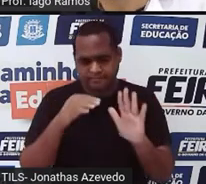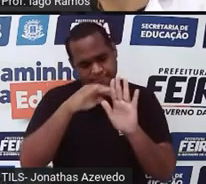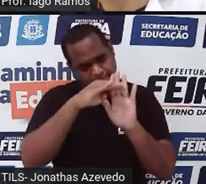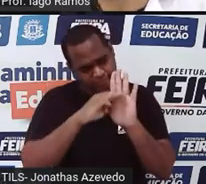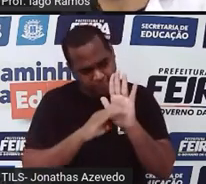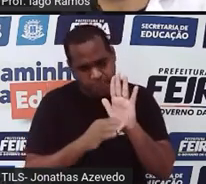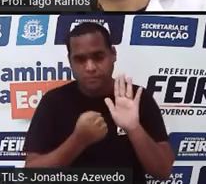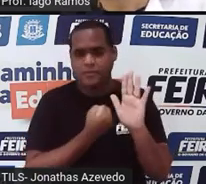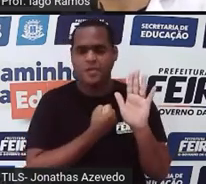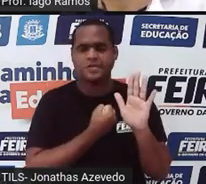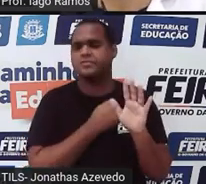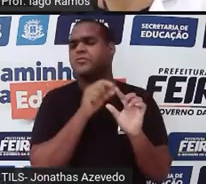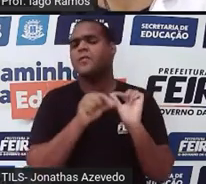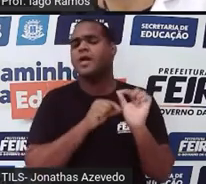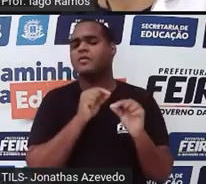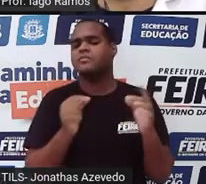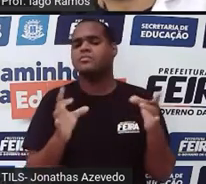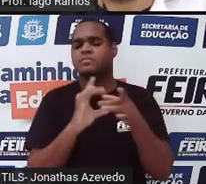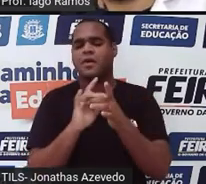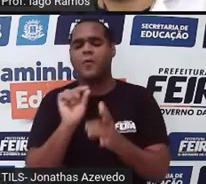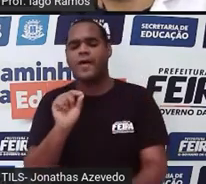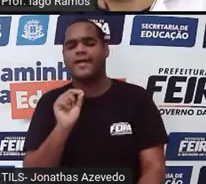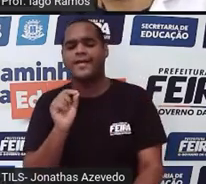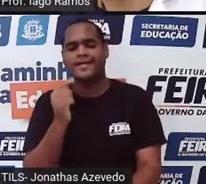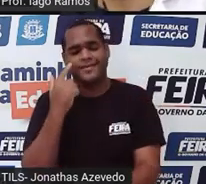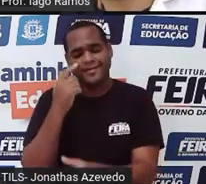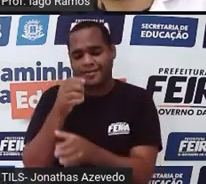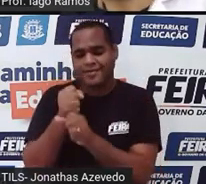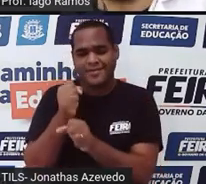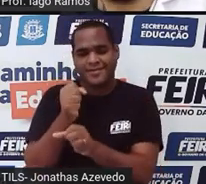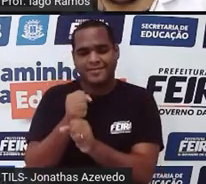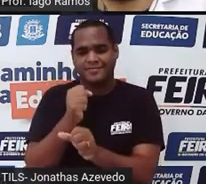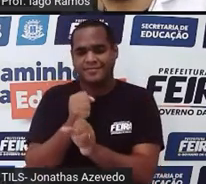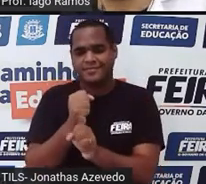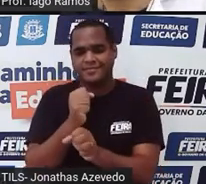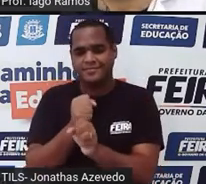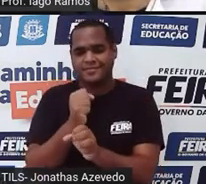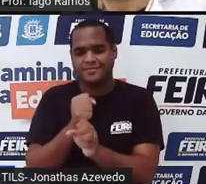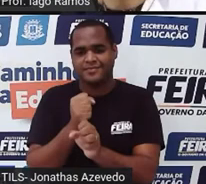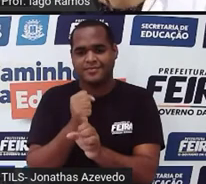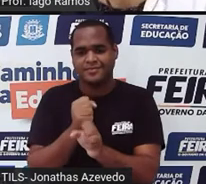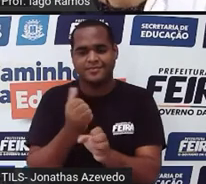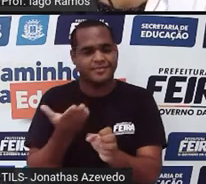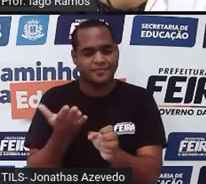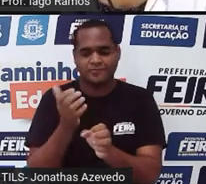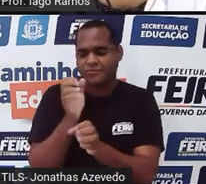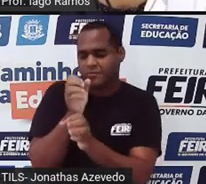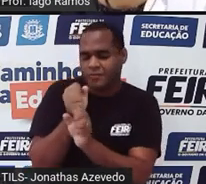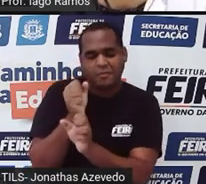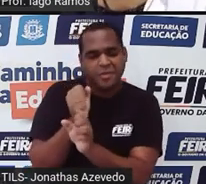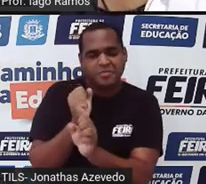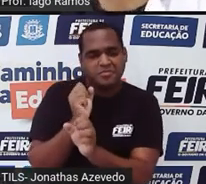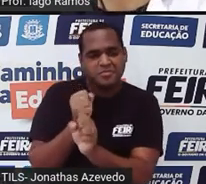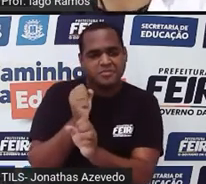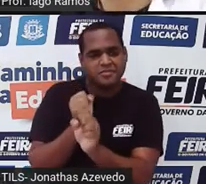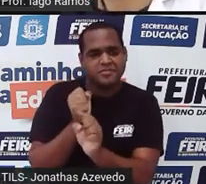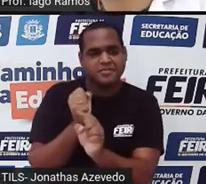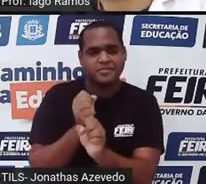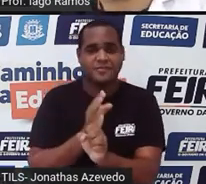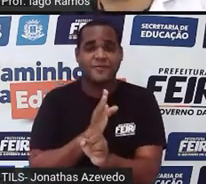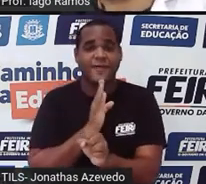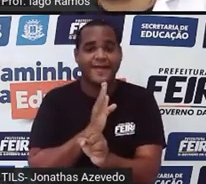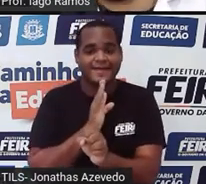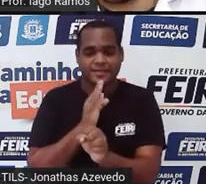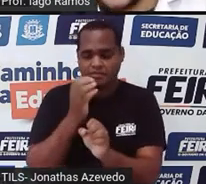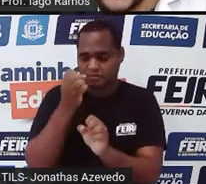tem a ver com contagem. Contagem, né? Contar. Então, você conhece uma